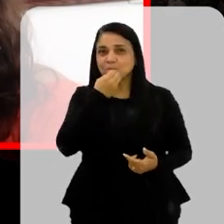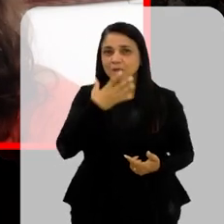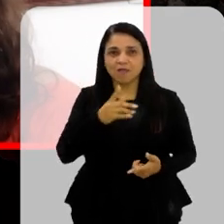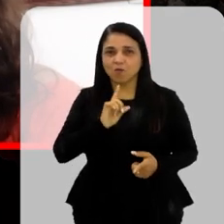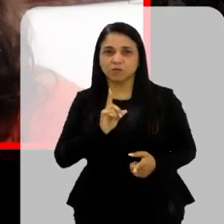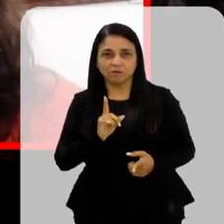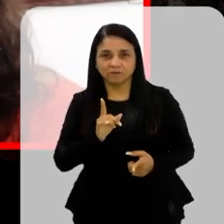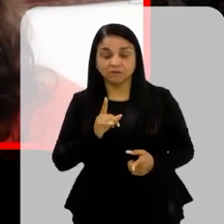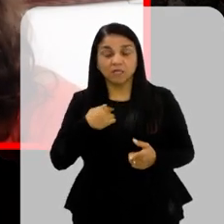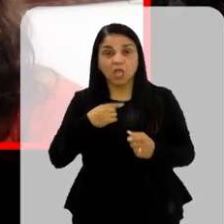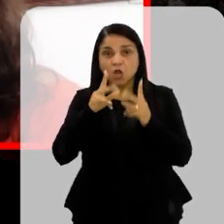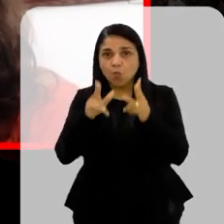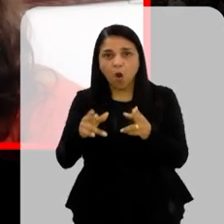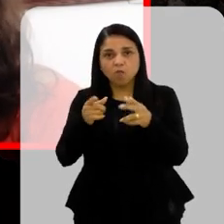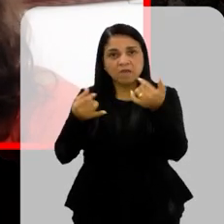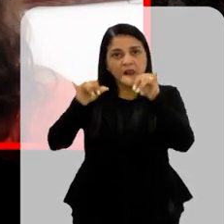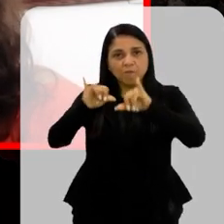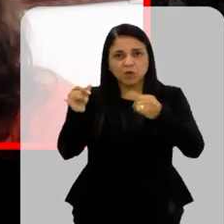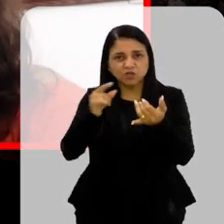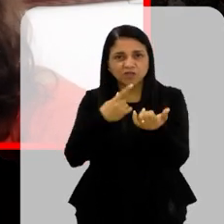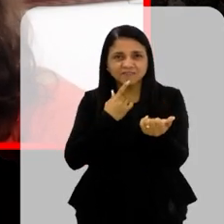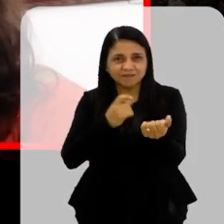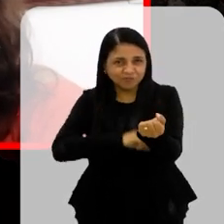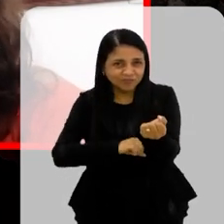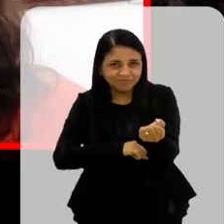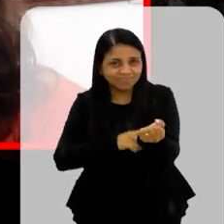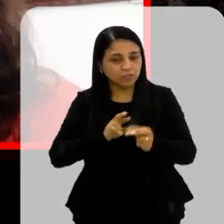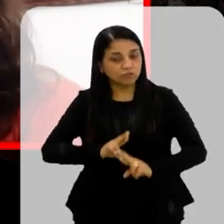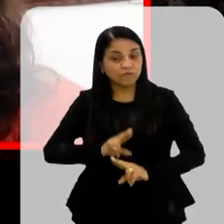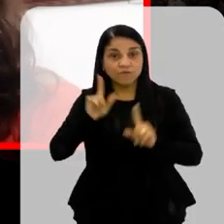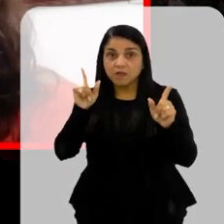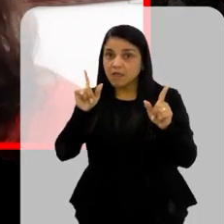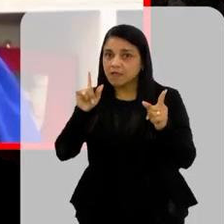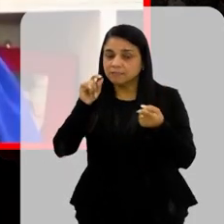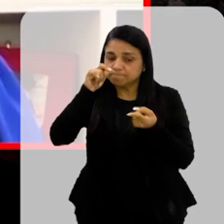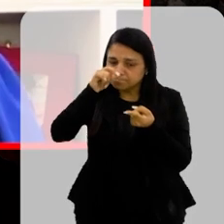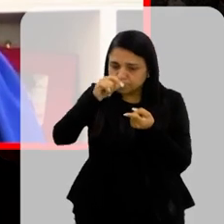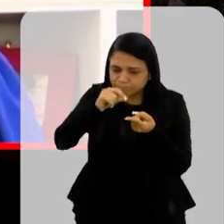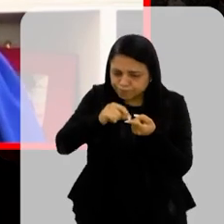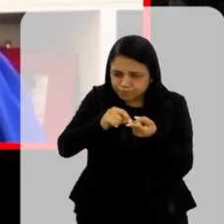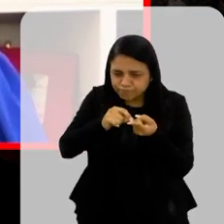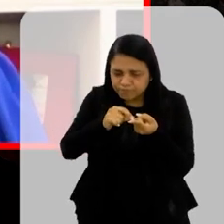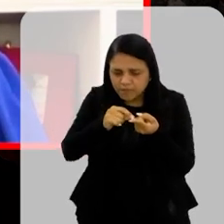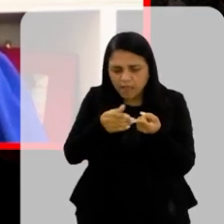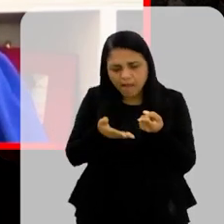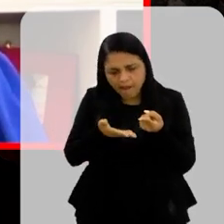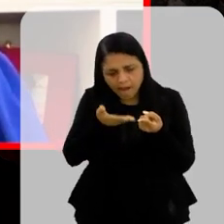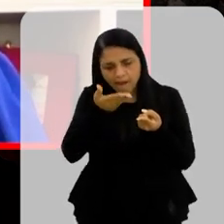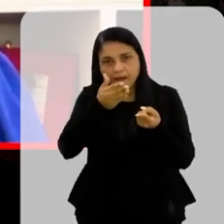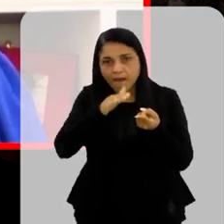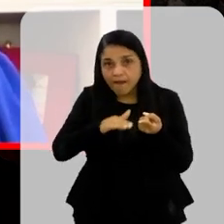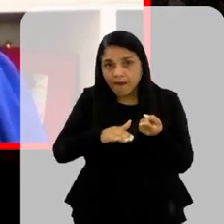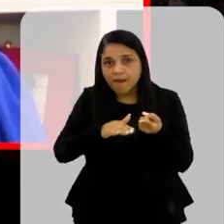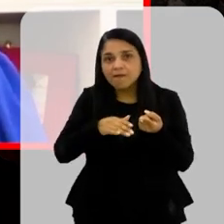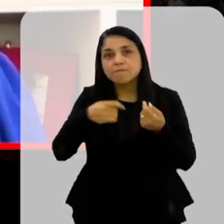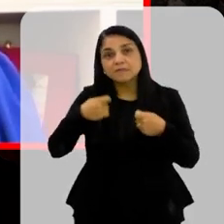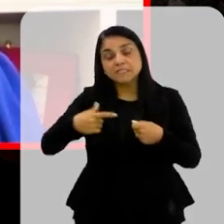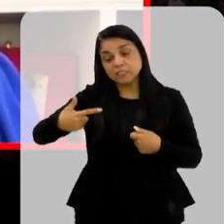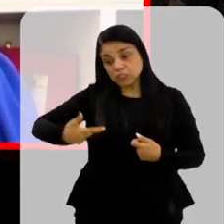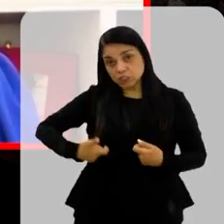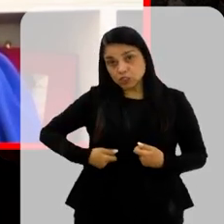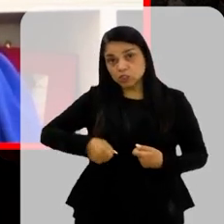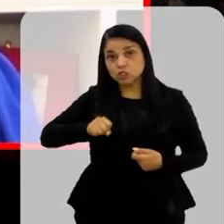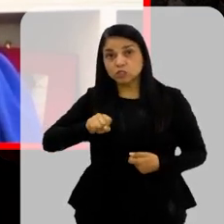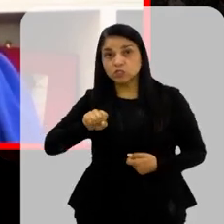no laboratório e faço um exame de sangue A cada medida eu tenho uma decisão Insulina é um medicamento que requer uma